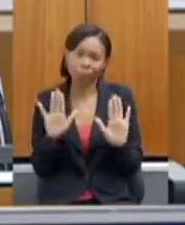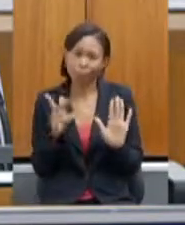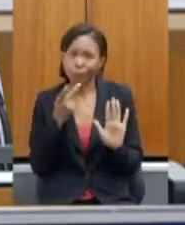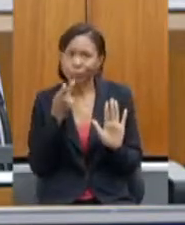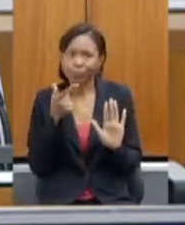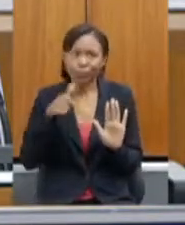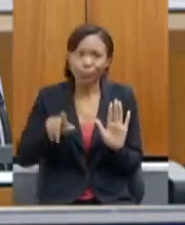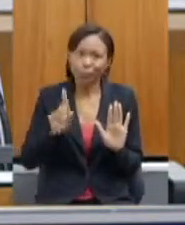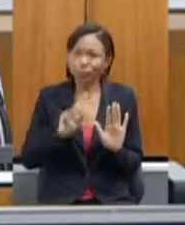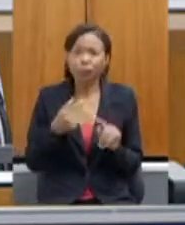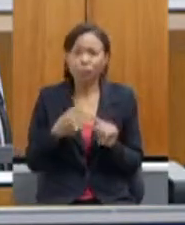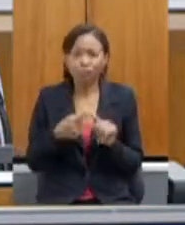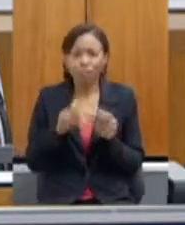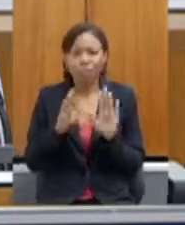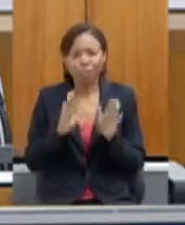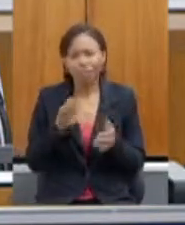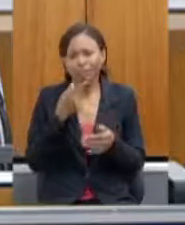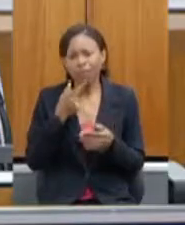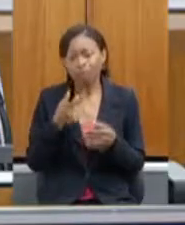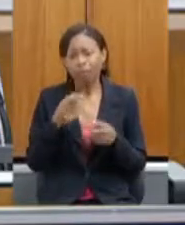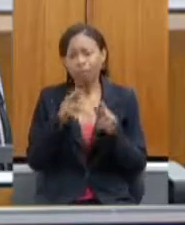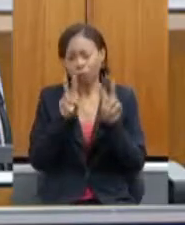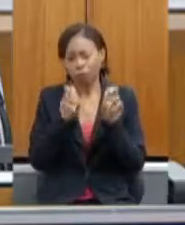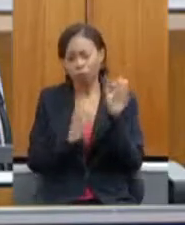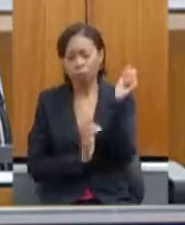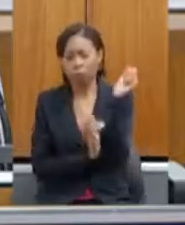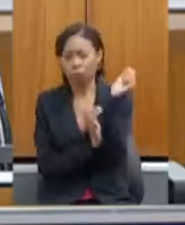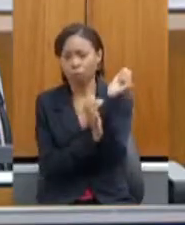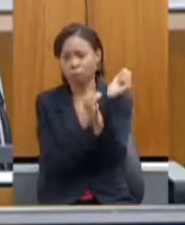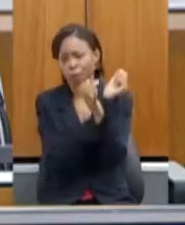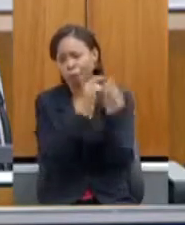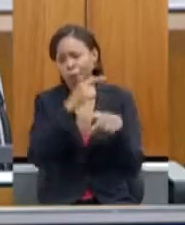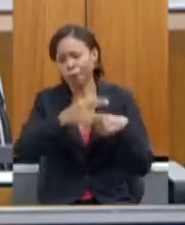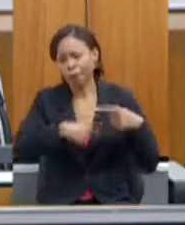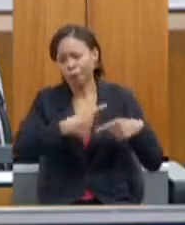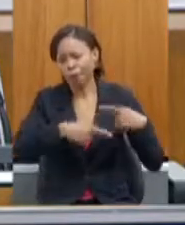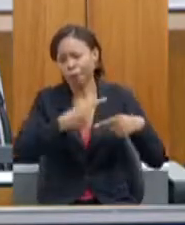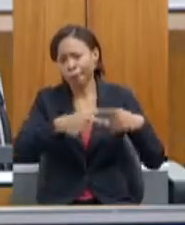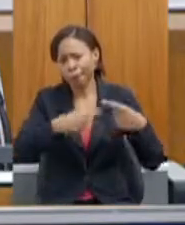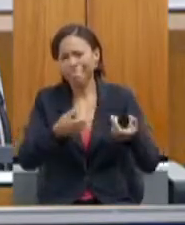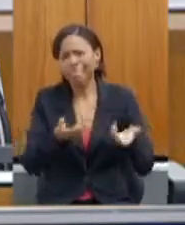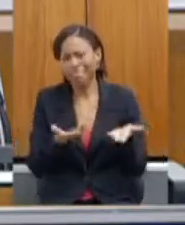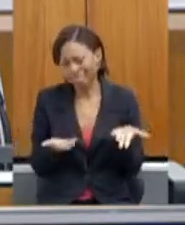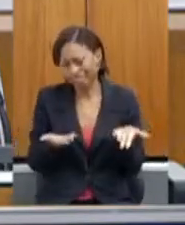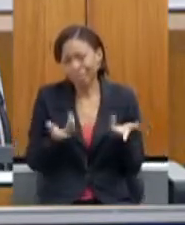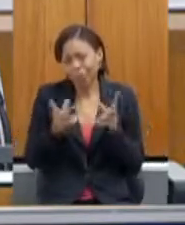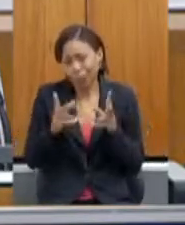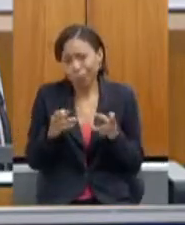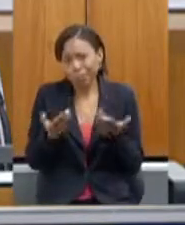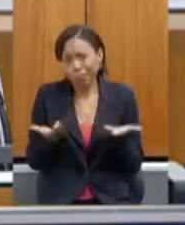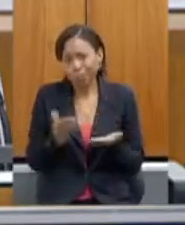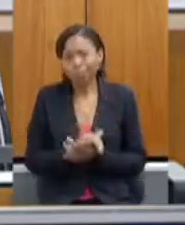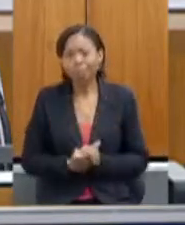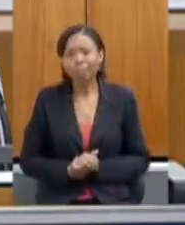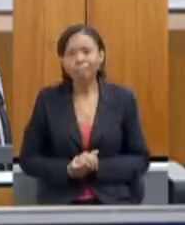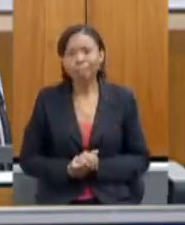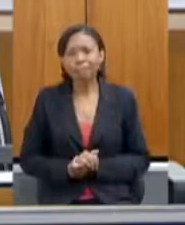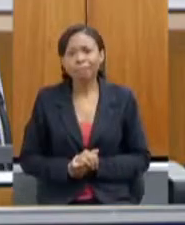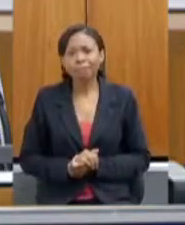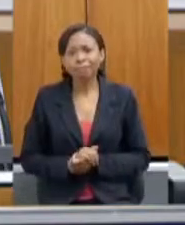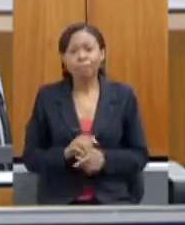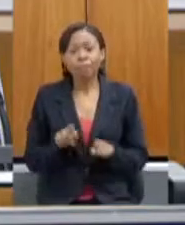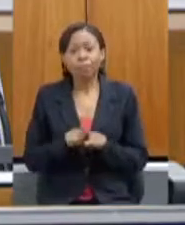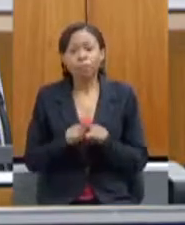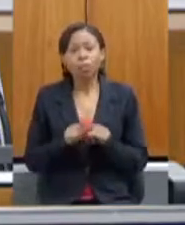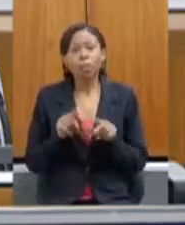fiz um comentário sobre essa questão da burocracia esse é o típico do exemplo de burocracia ambiental e a relação a